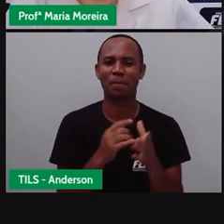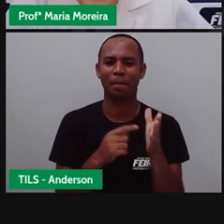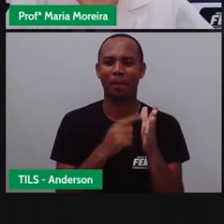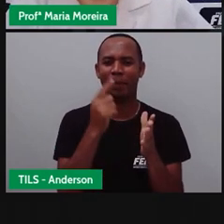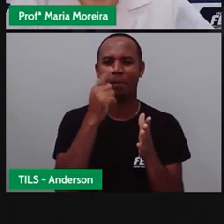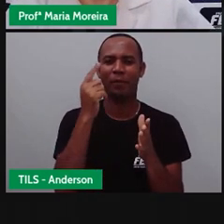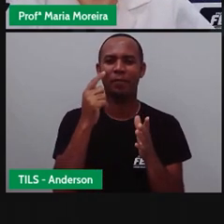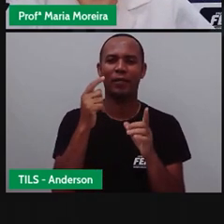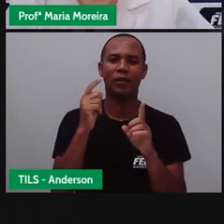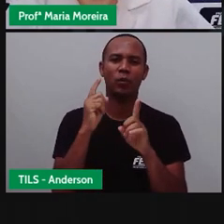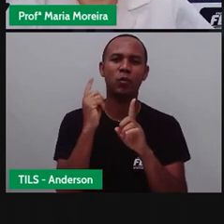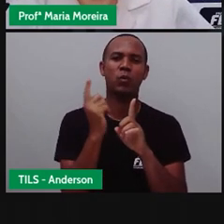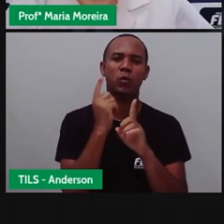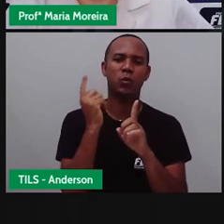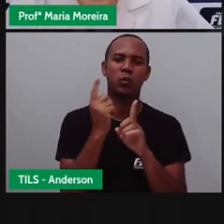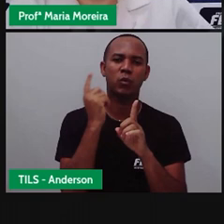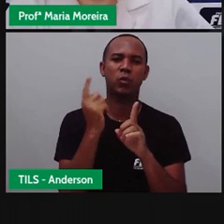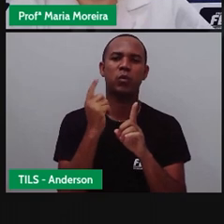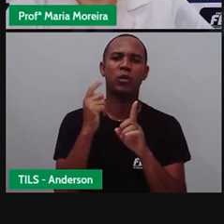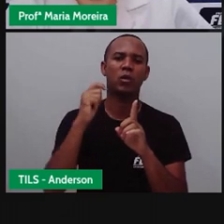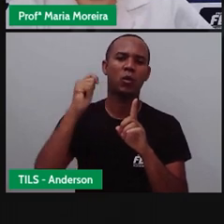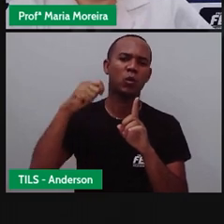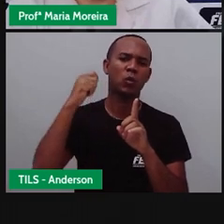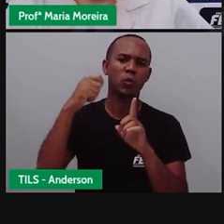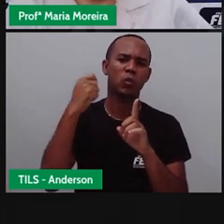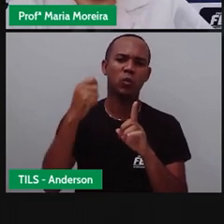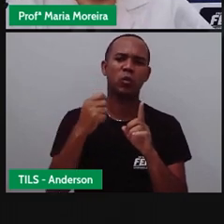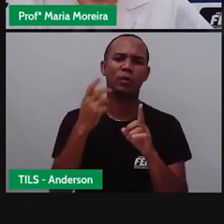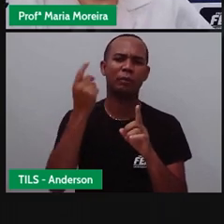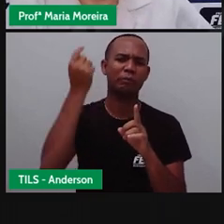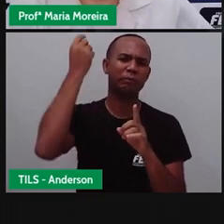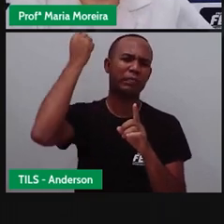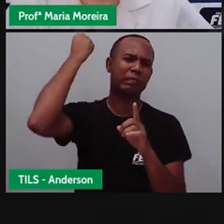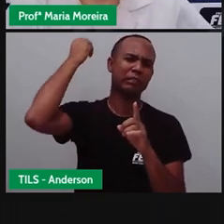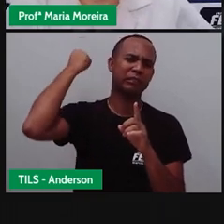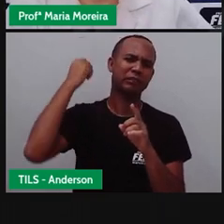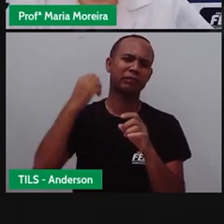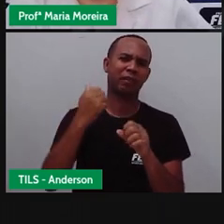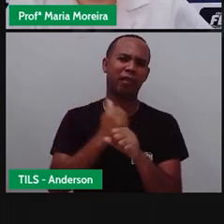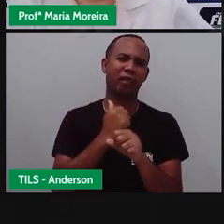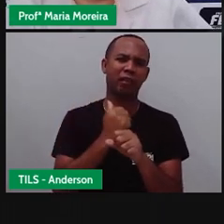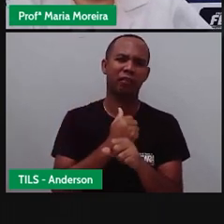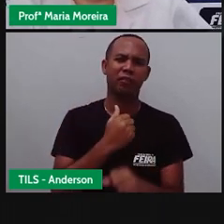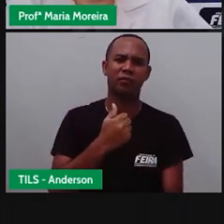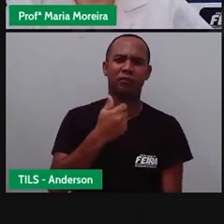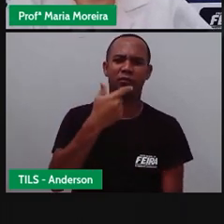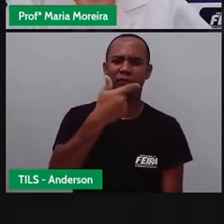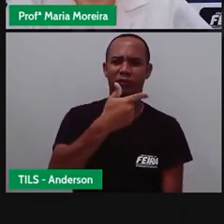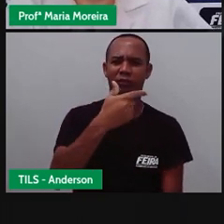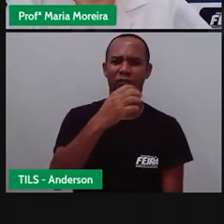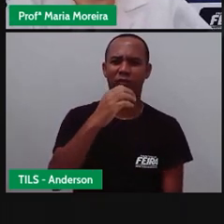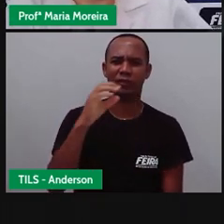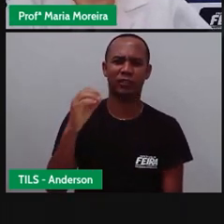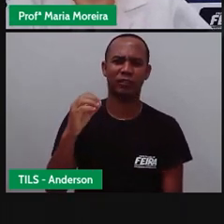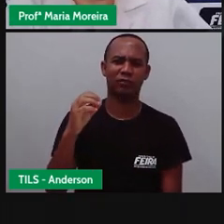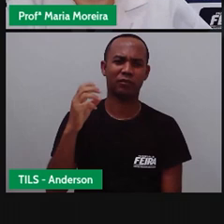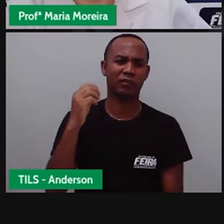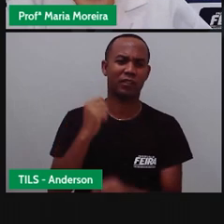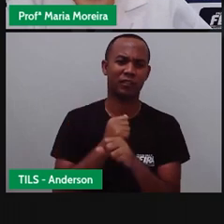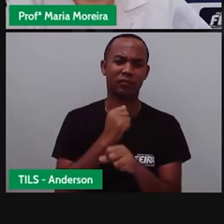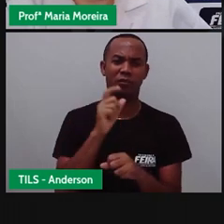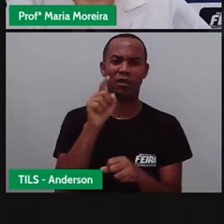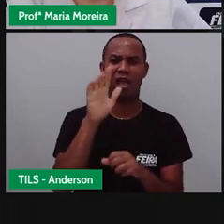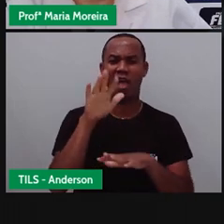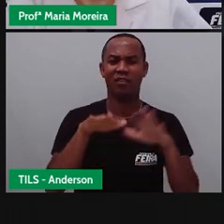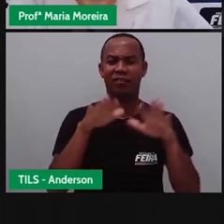locomotiva foi inventada há cerca de 200 anos. Ela era lenta e movida a vapor. Por soltar